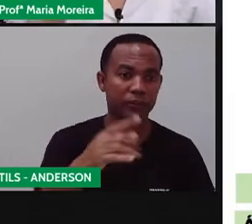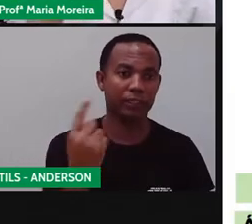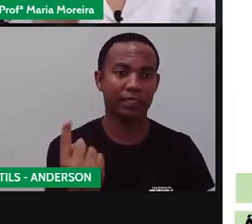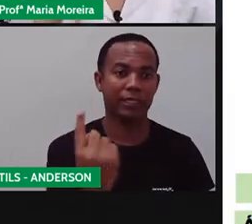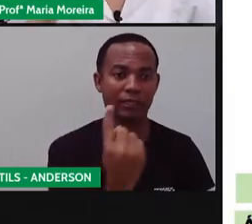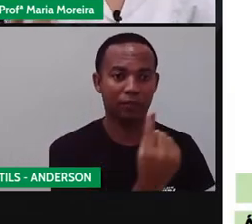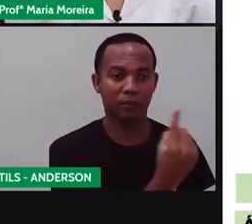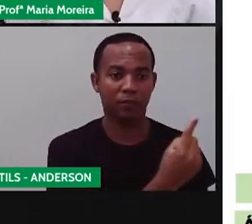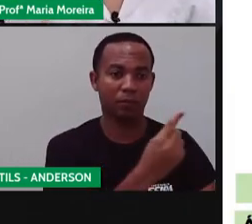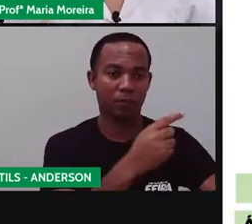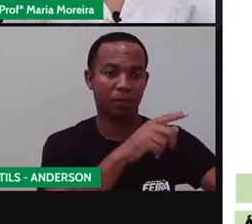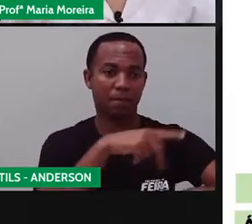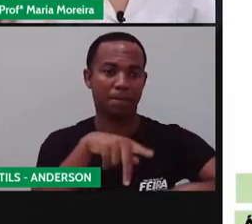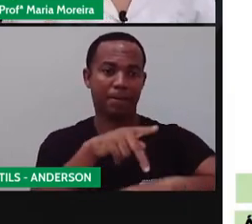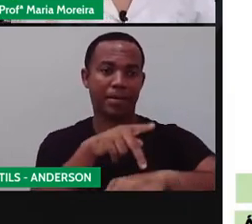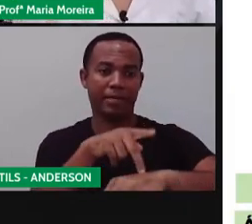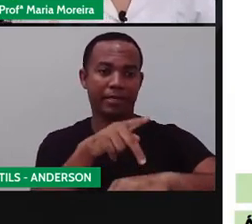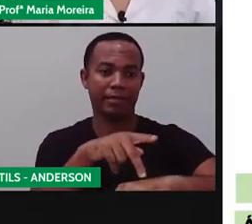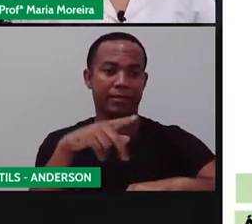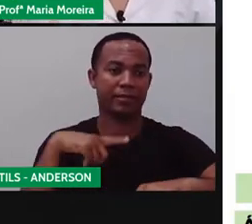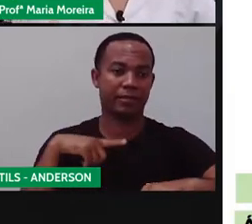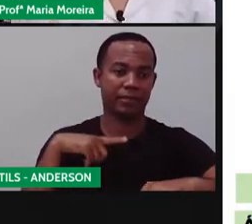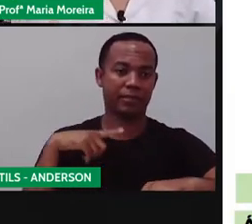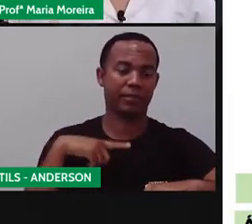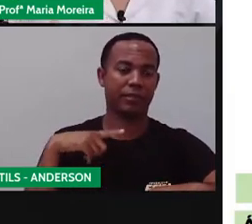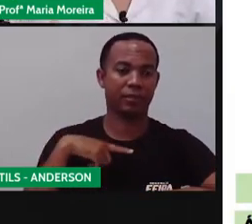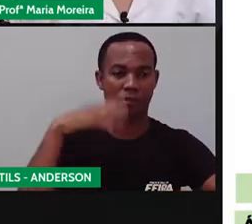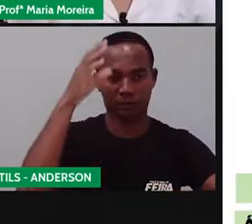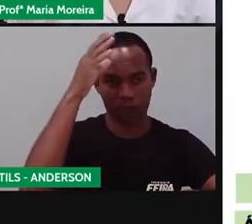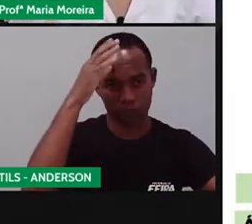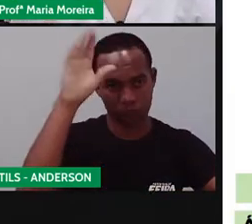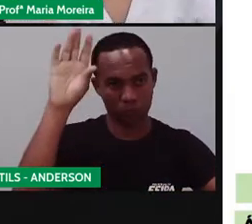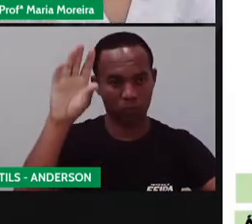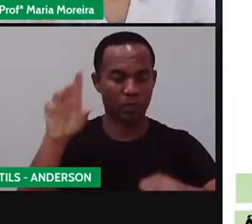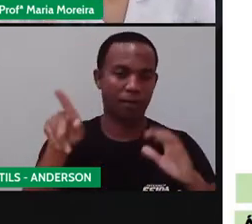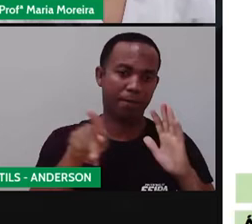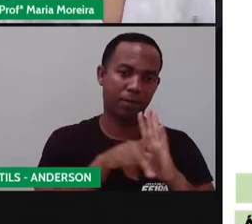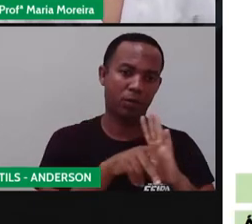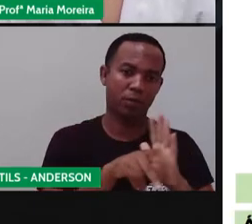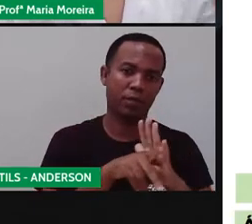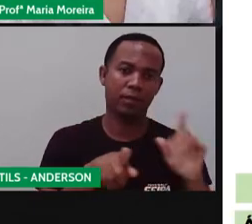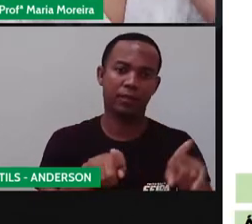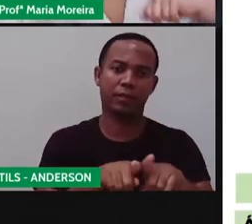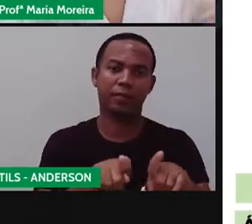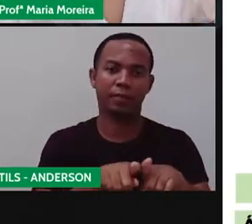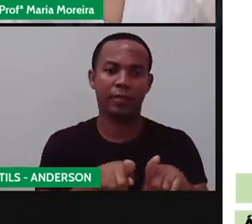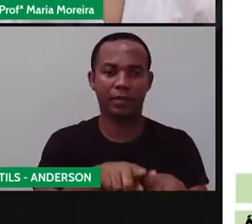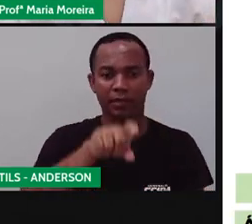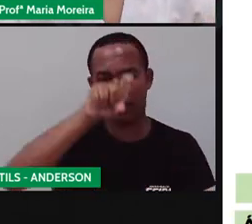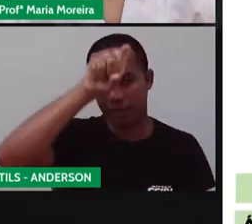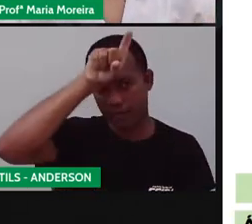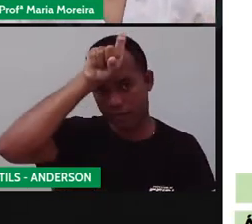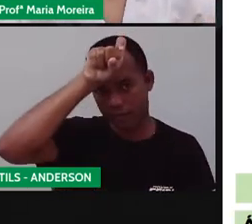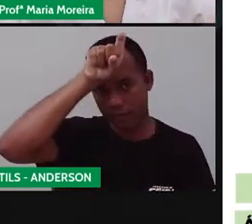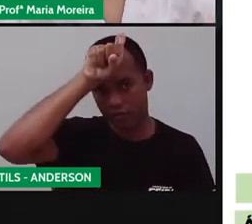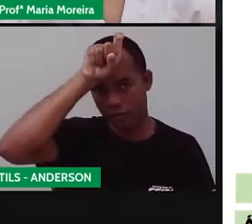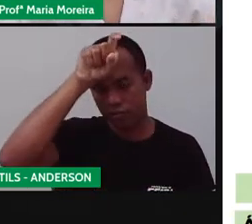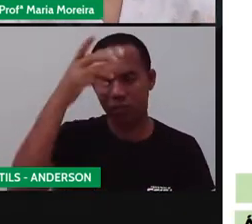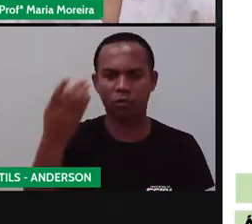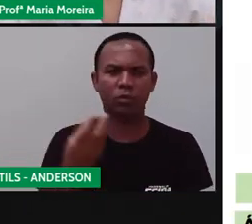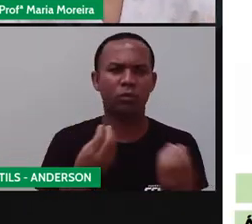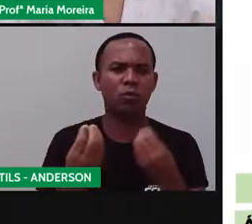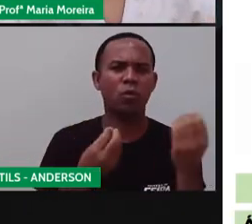países tem sua cultura própria. E um desses países é quem? O Egito. E o que será que o Egito tem a ver com